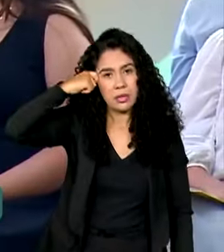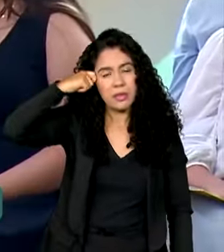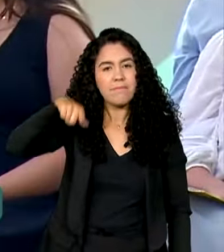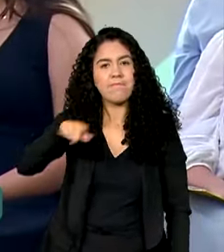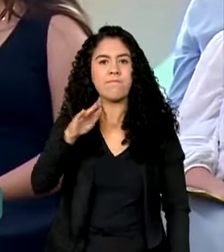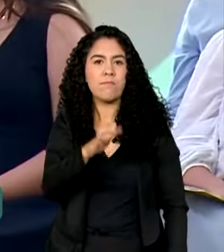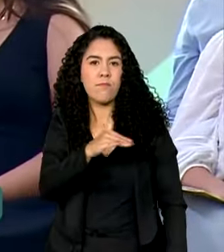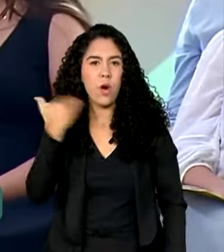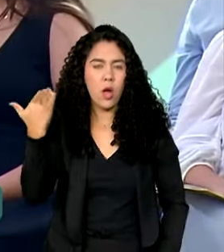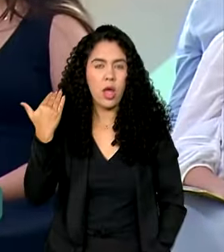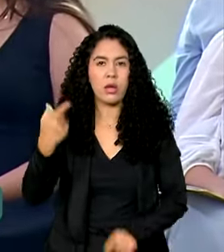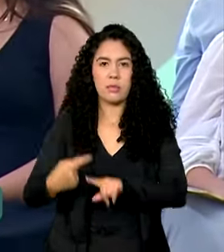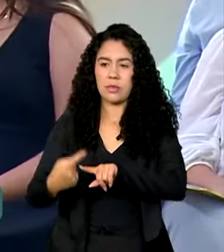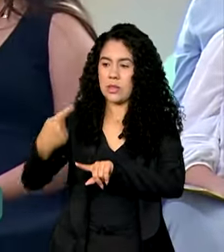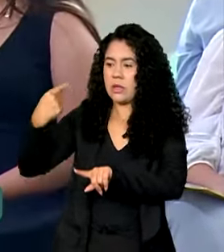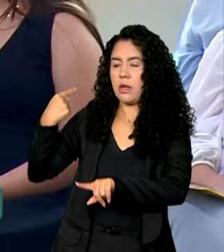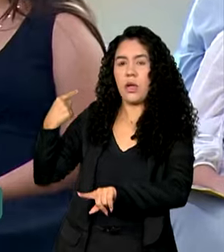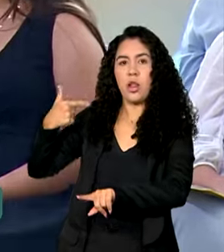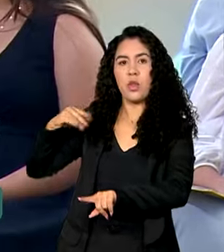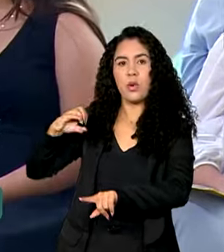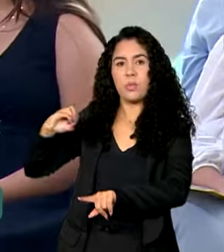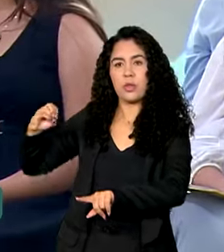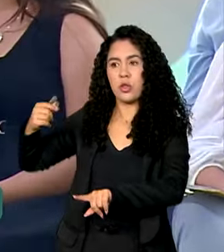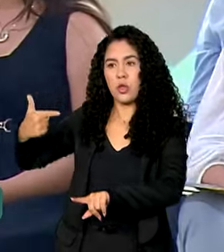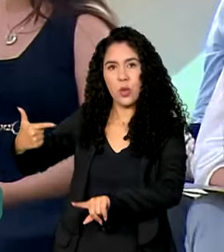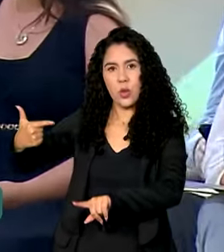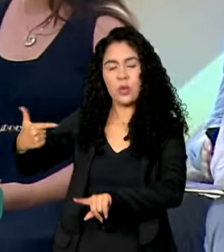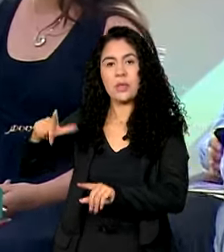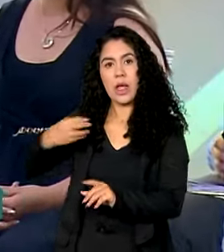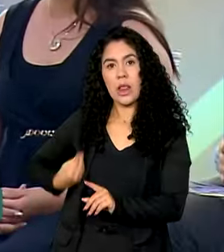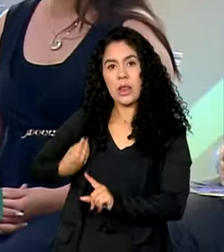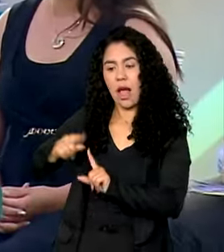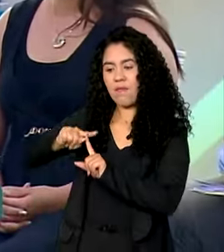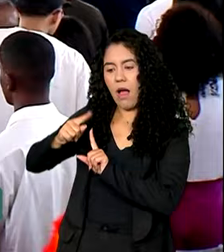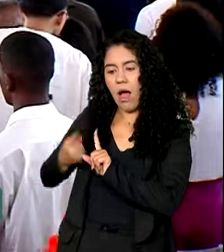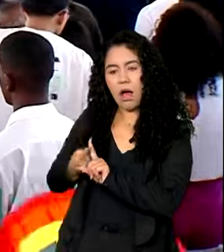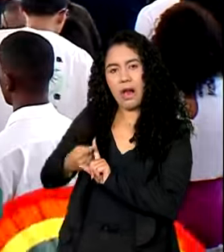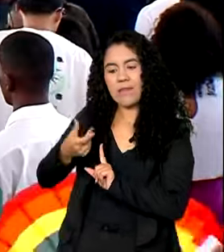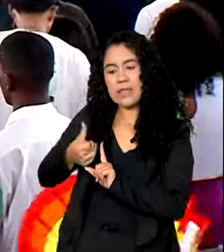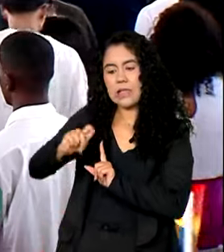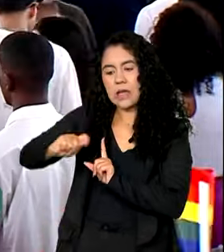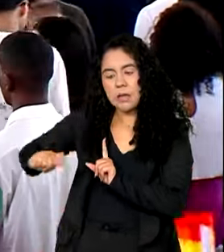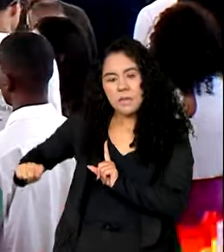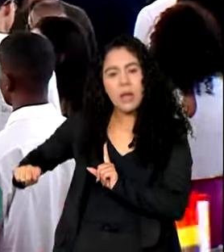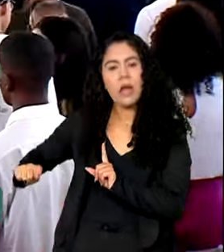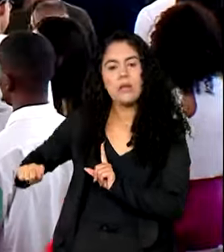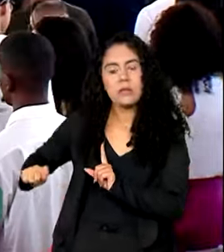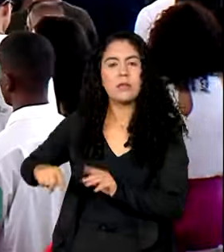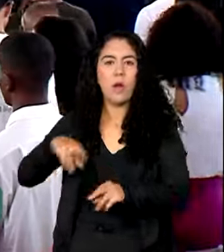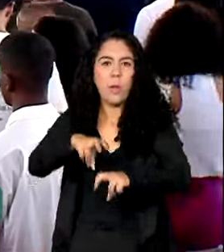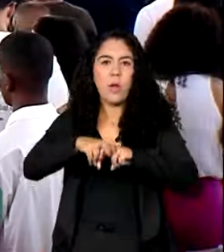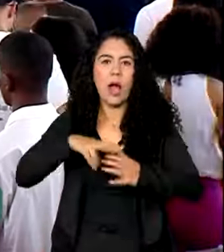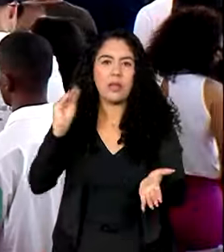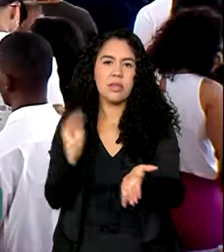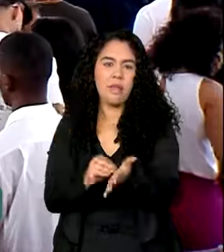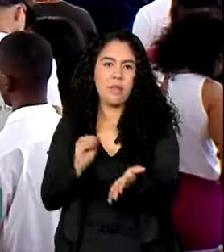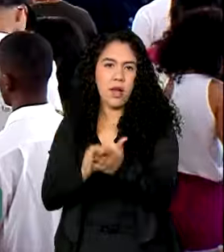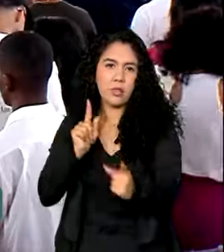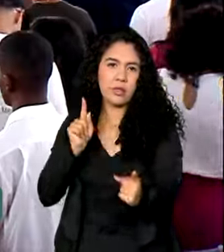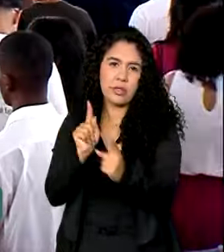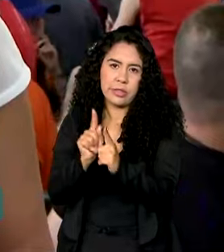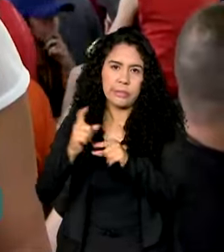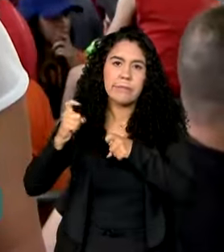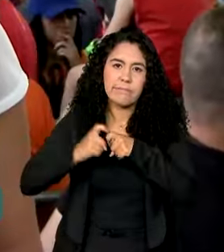faleceu em 2002, aos seis meses de gestação, devido à negligência no atendimento